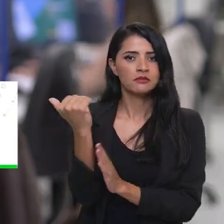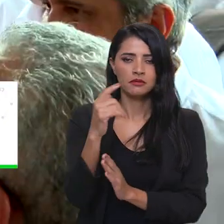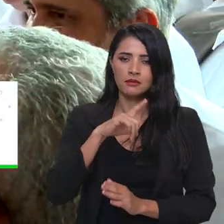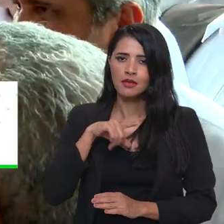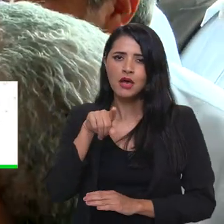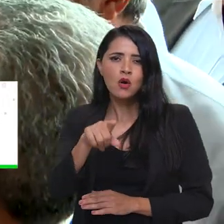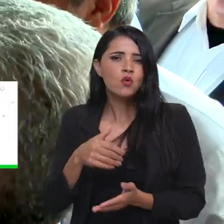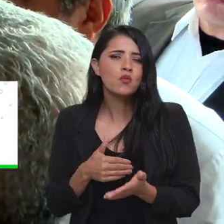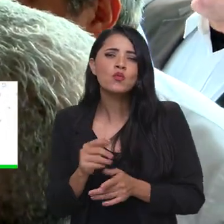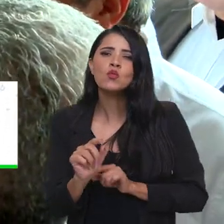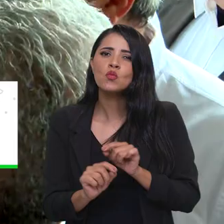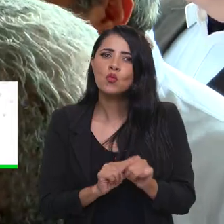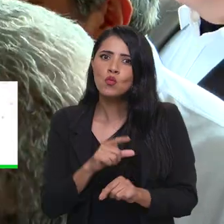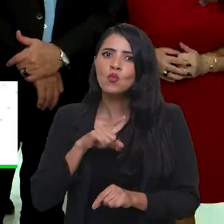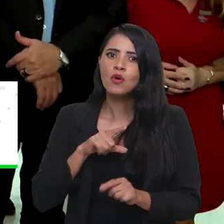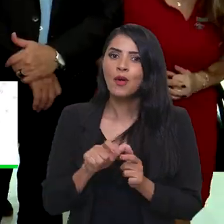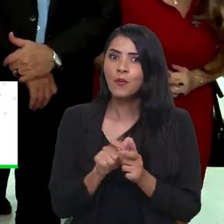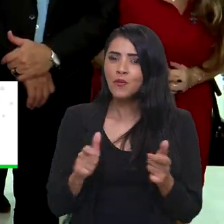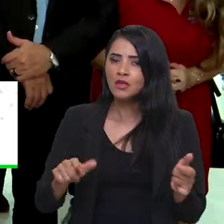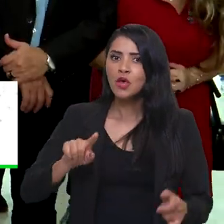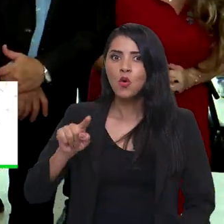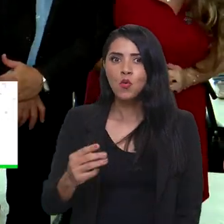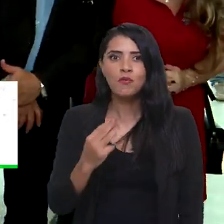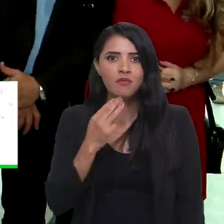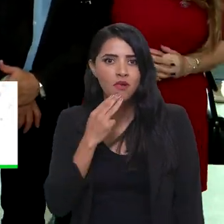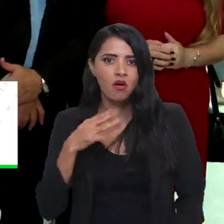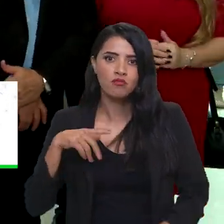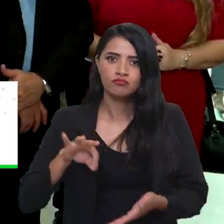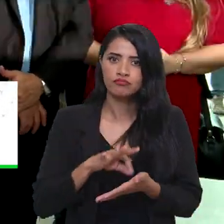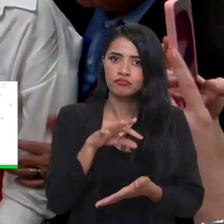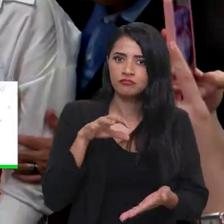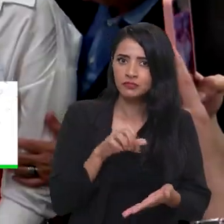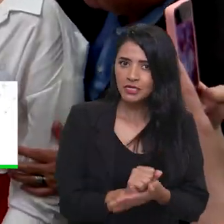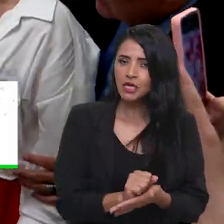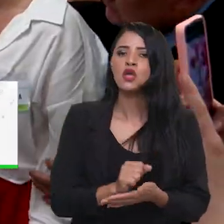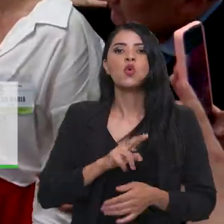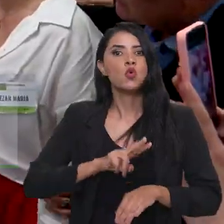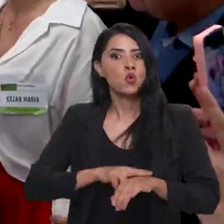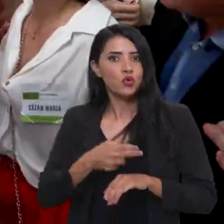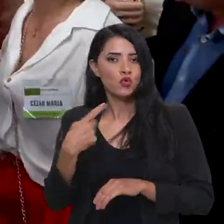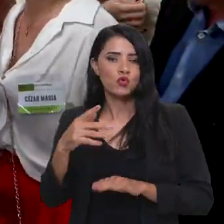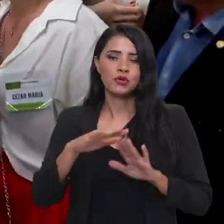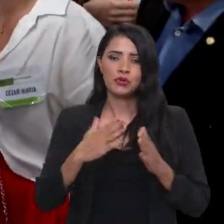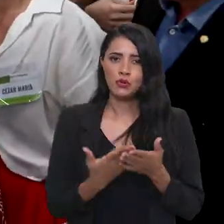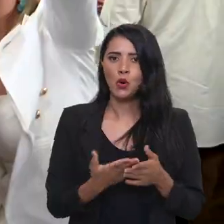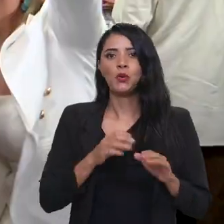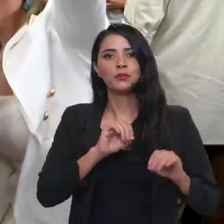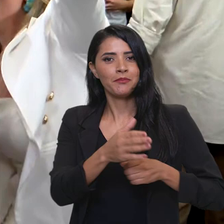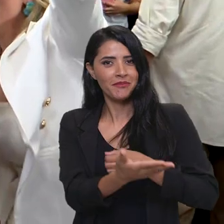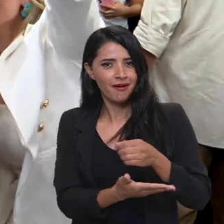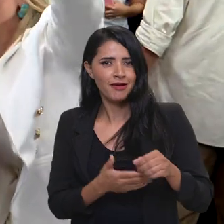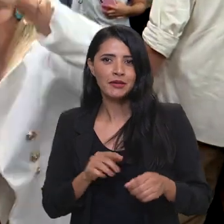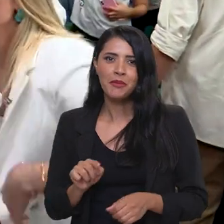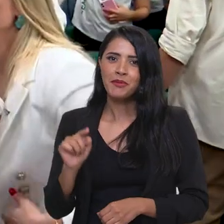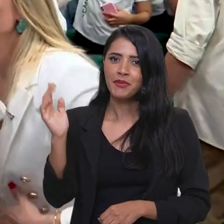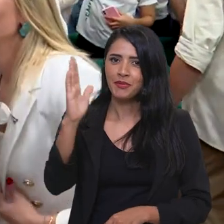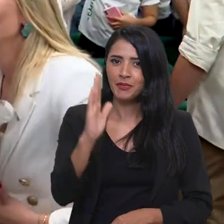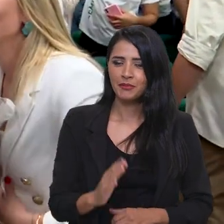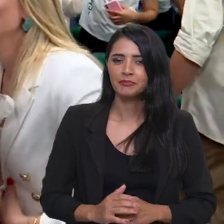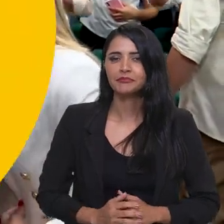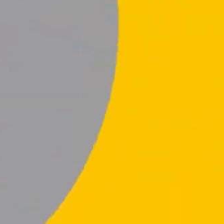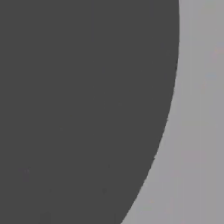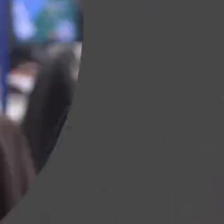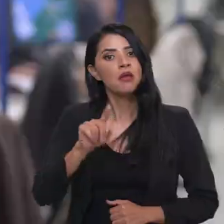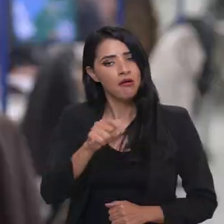Integral. A iniciativa vai ampliar em um milhão de matrículas a oferta de contraturnos nas escolas de educação básica de todo o